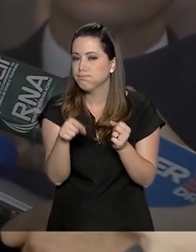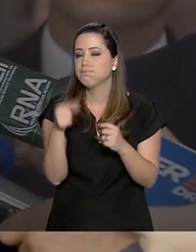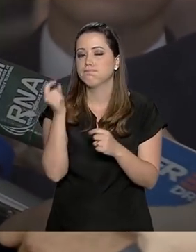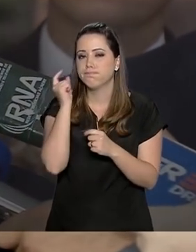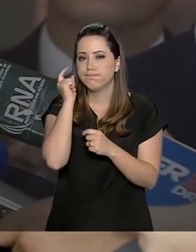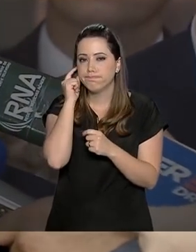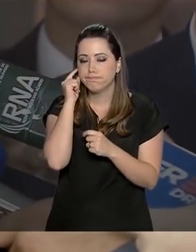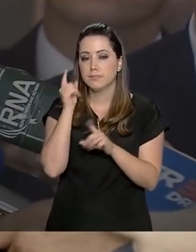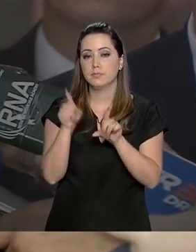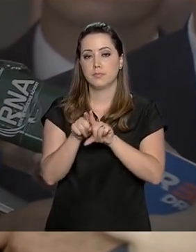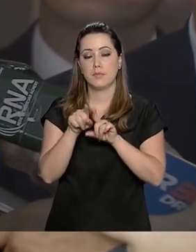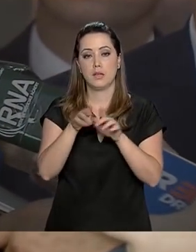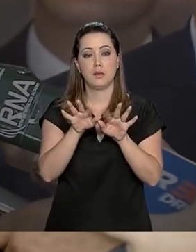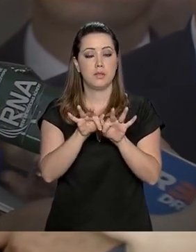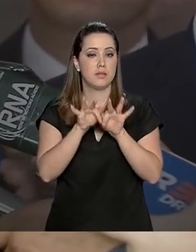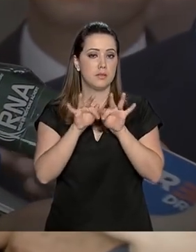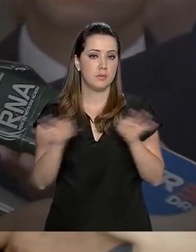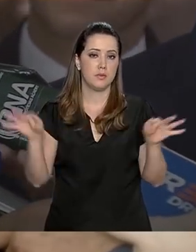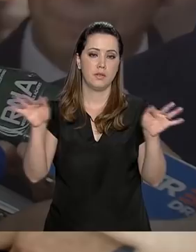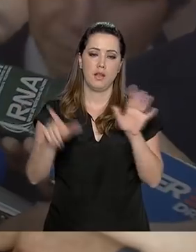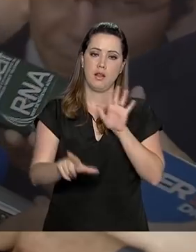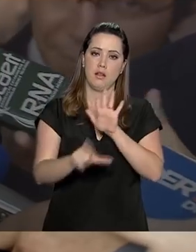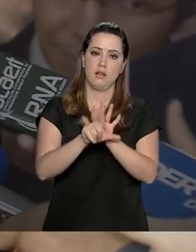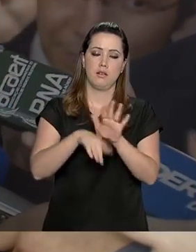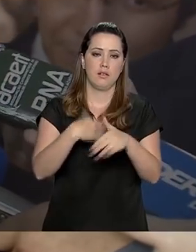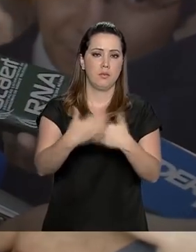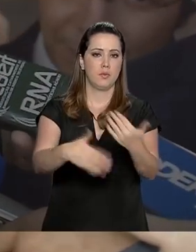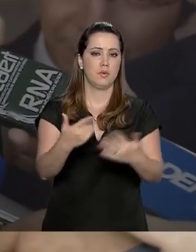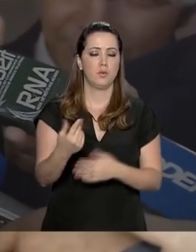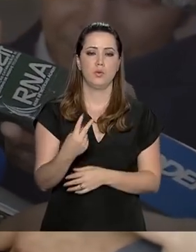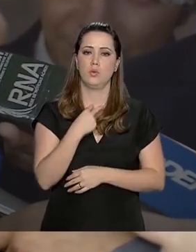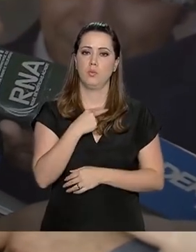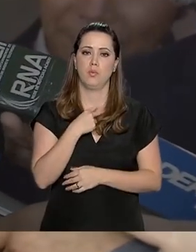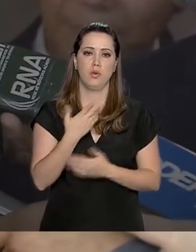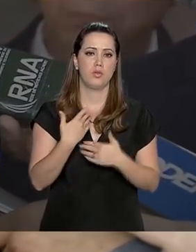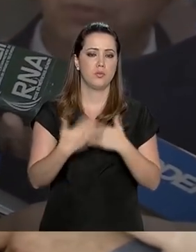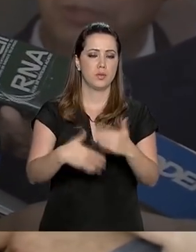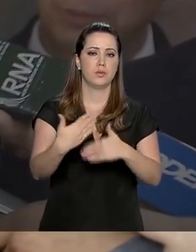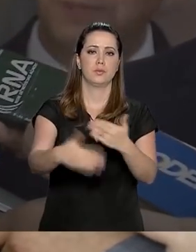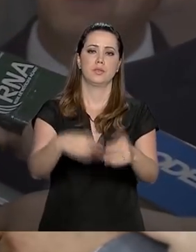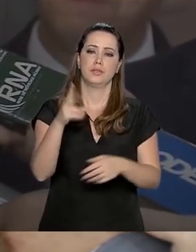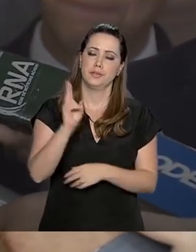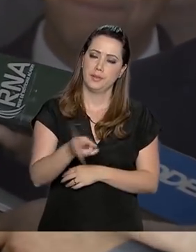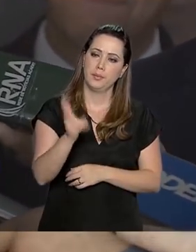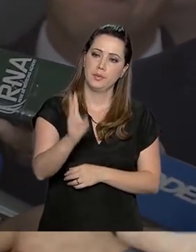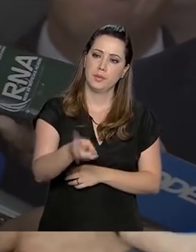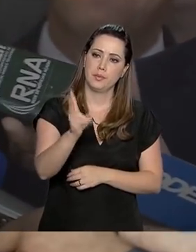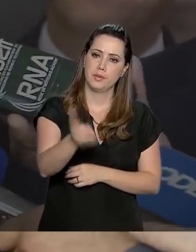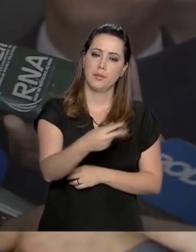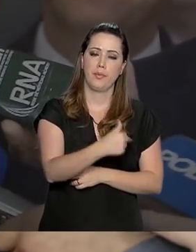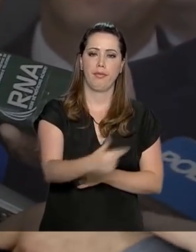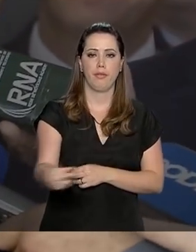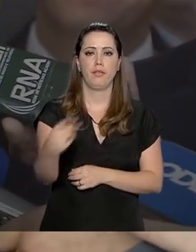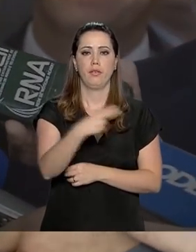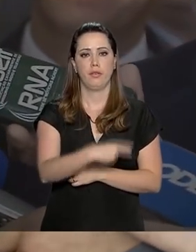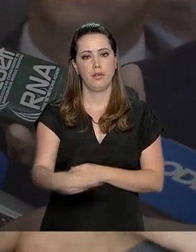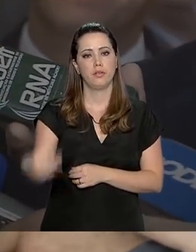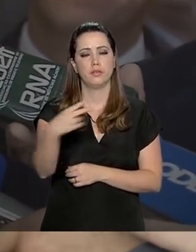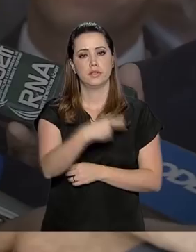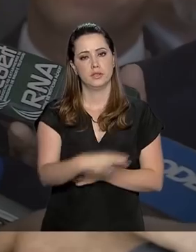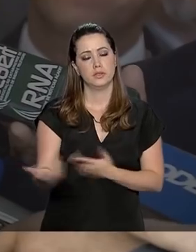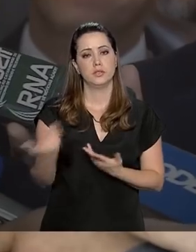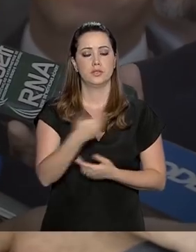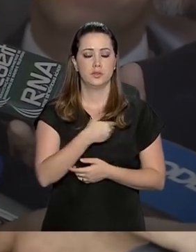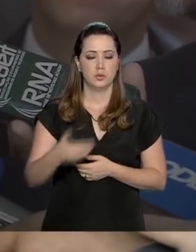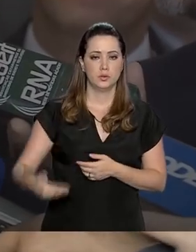destravar a legislação processual. Nós não podemos ter aquele processo que nunca termina, isso não funciona e o governo